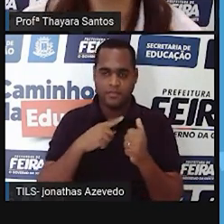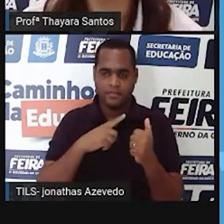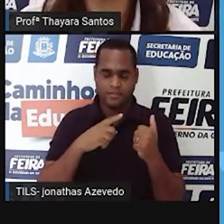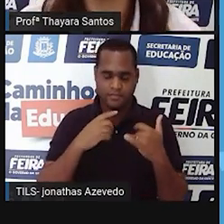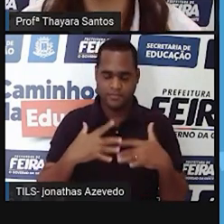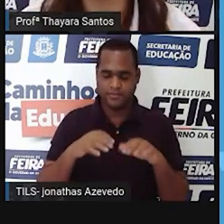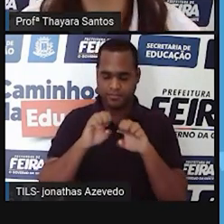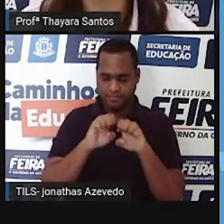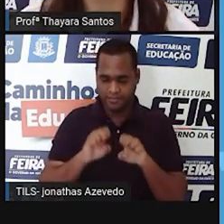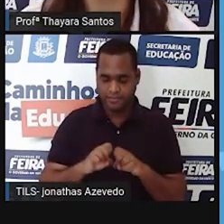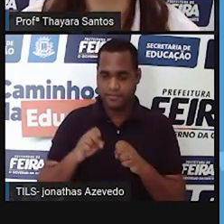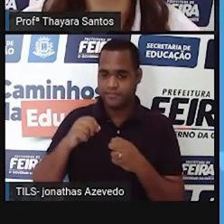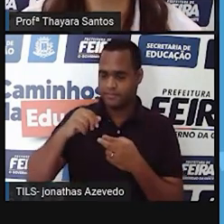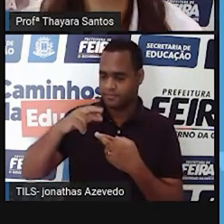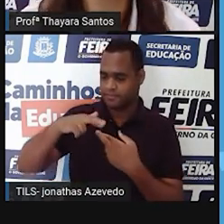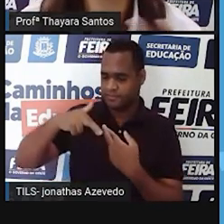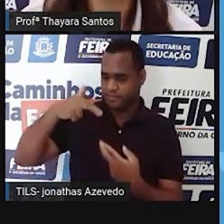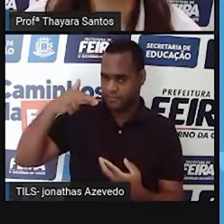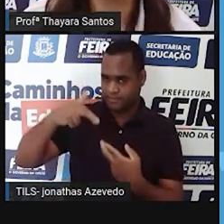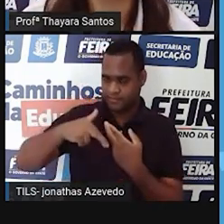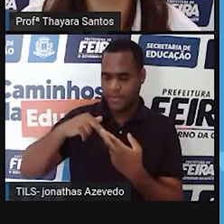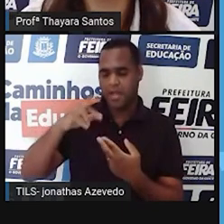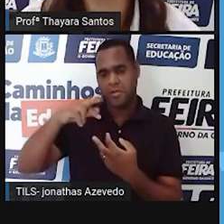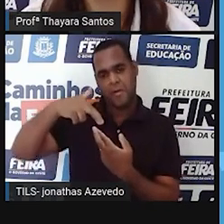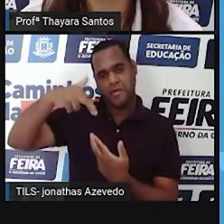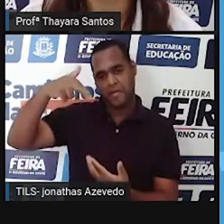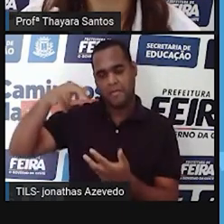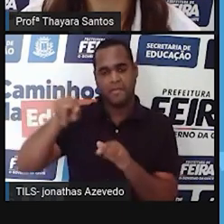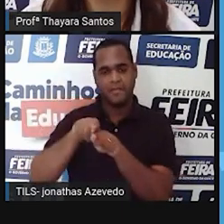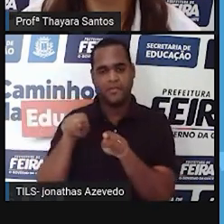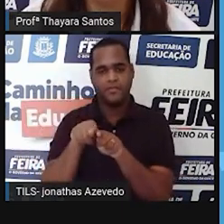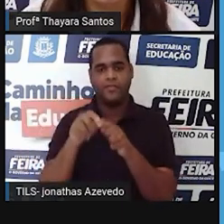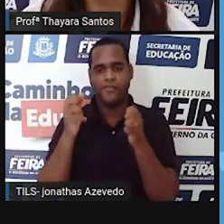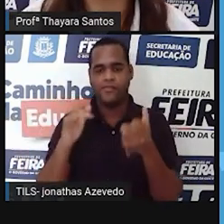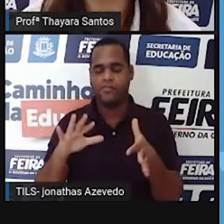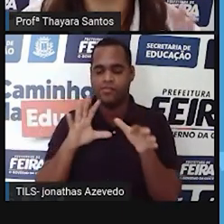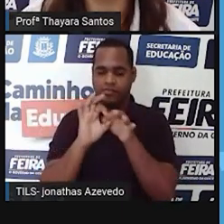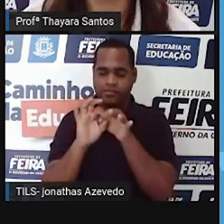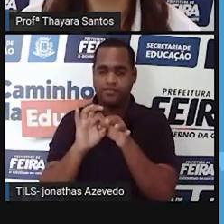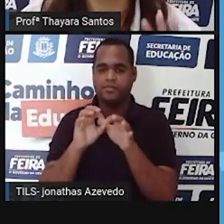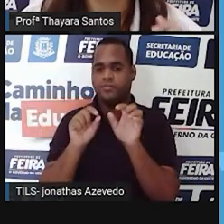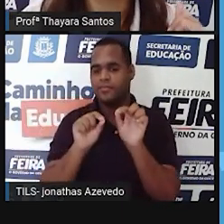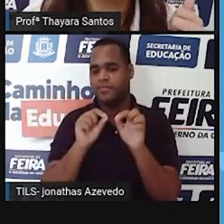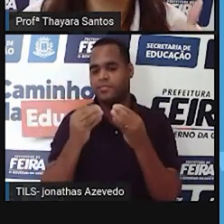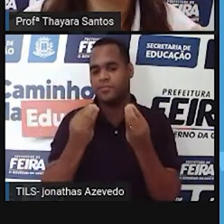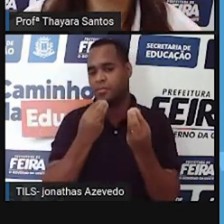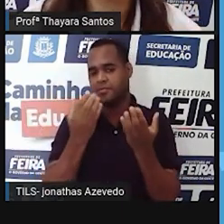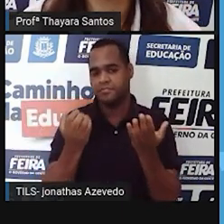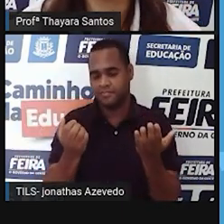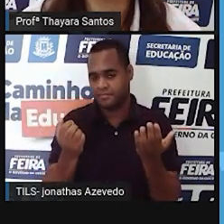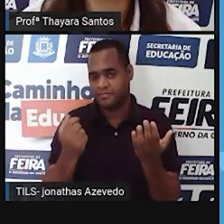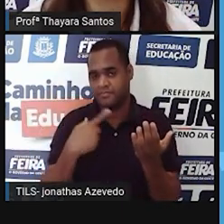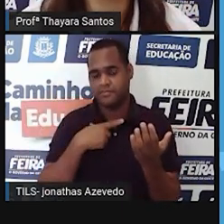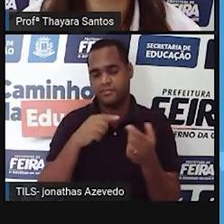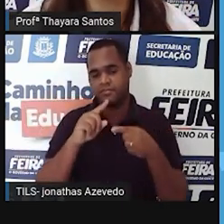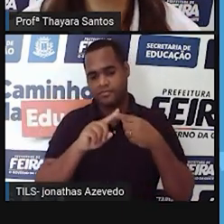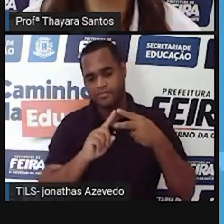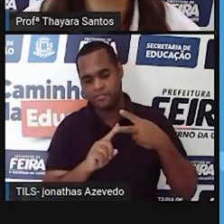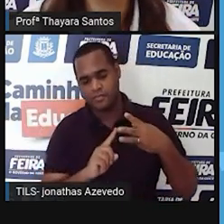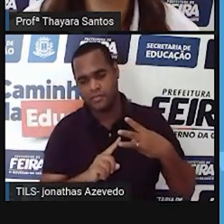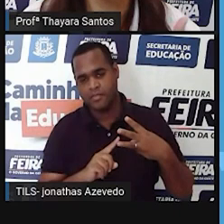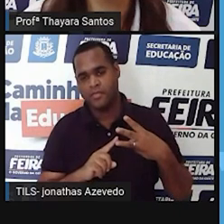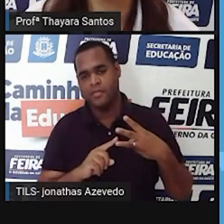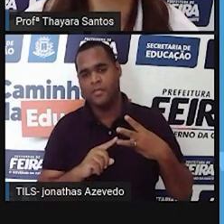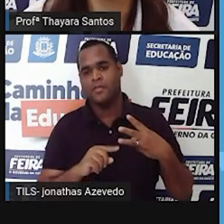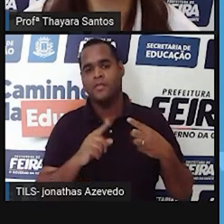estrutura do DNA, eles são do DNA e do RNA, na verdade, eles são formados por essas três coisas aí